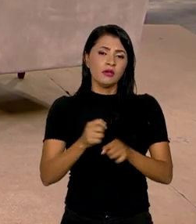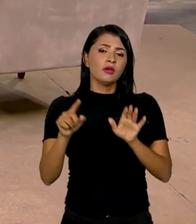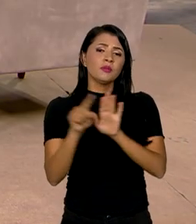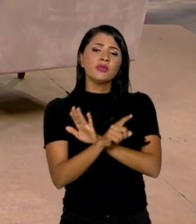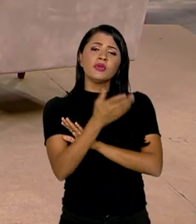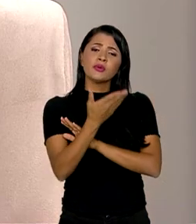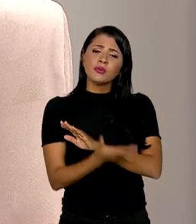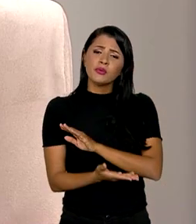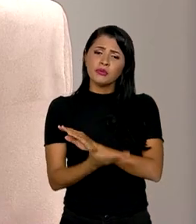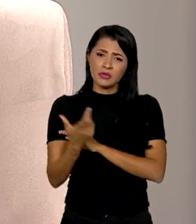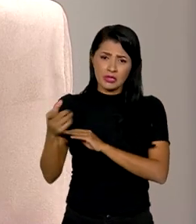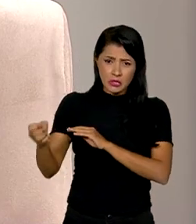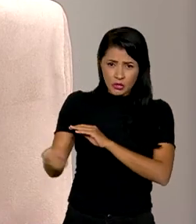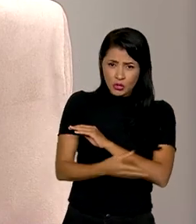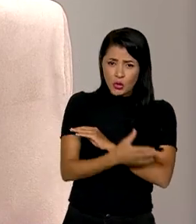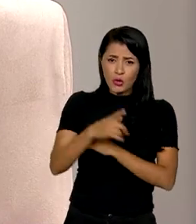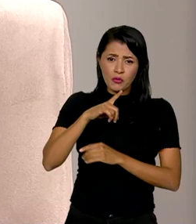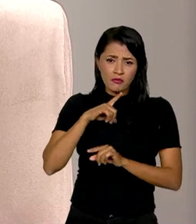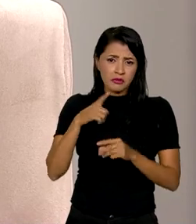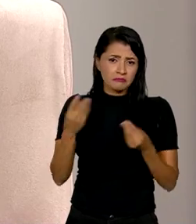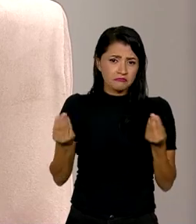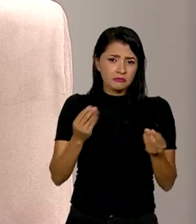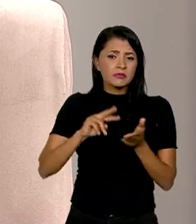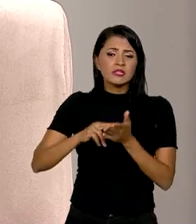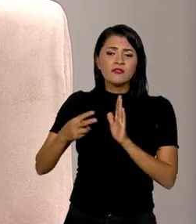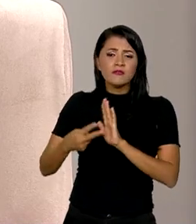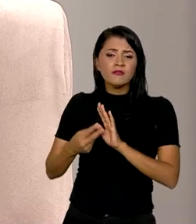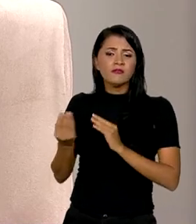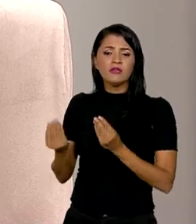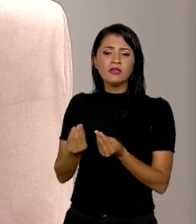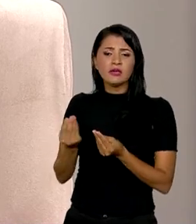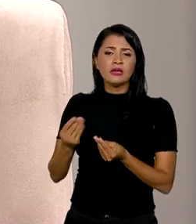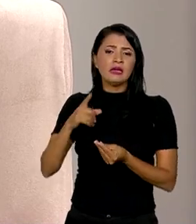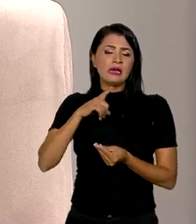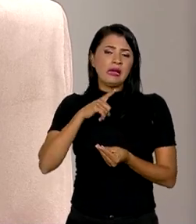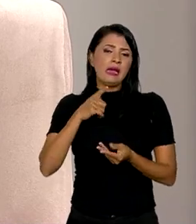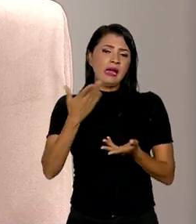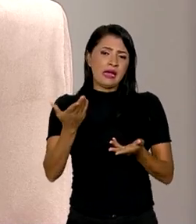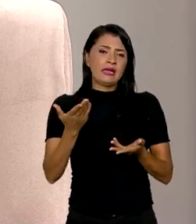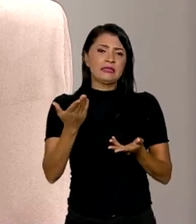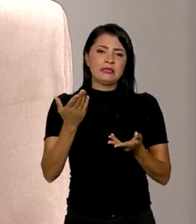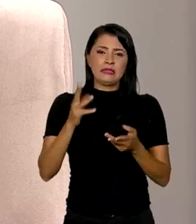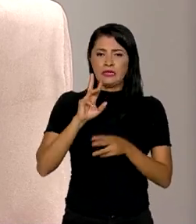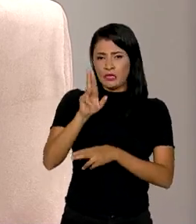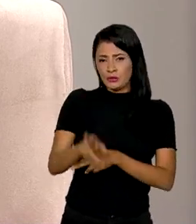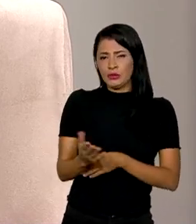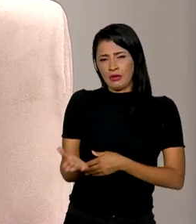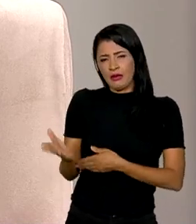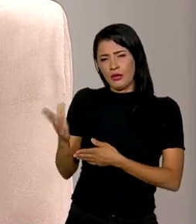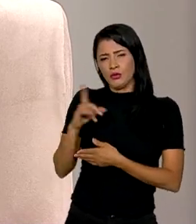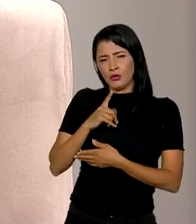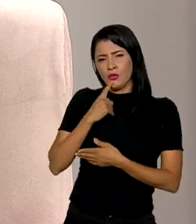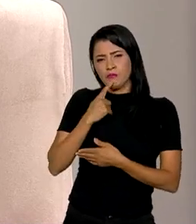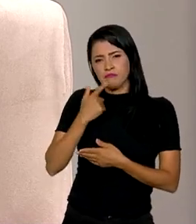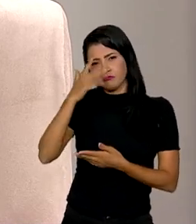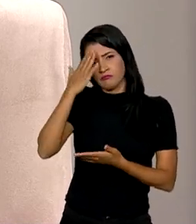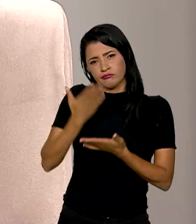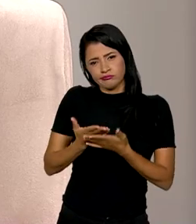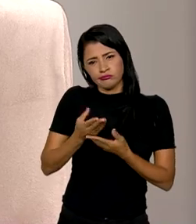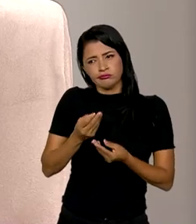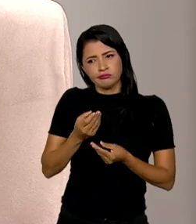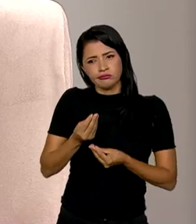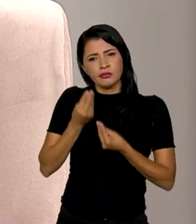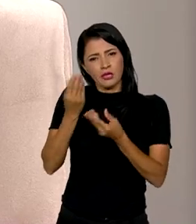pergunto para o senhor, essas novas projeções significam que os resultados da política econômica estão dando mais confiança